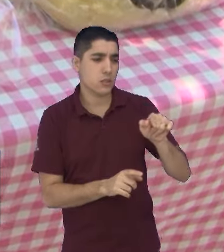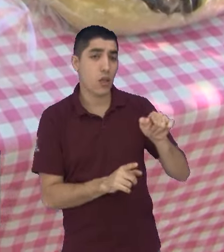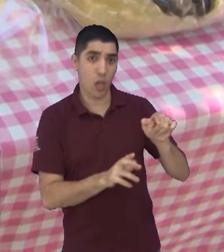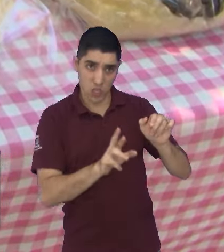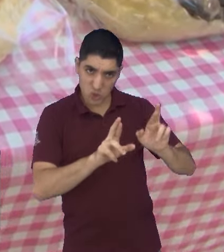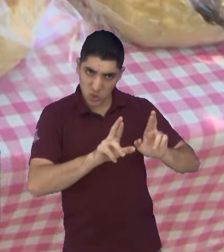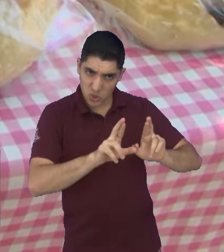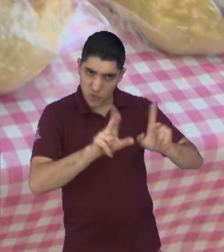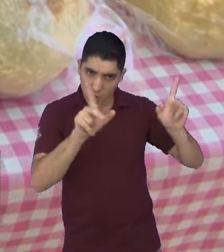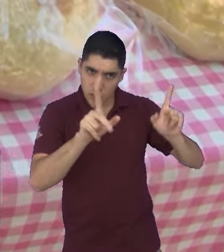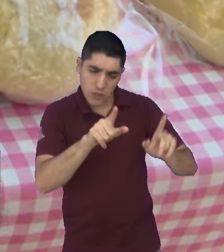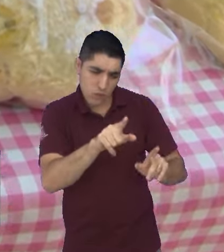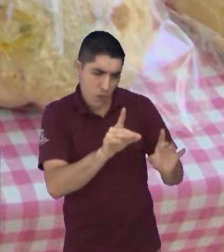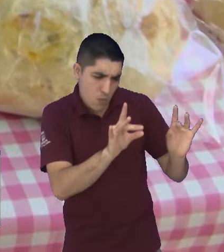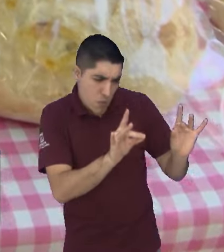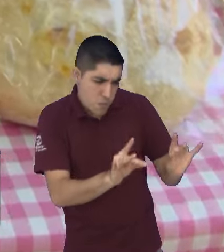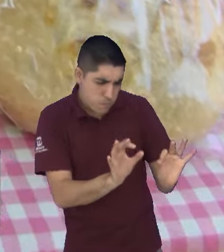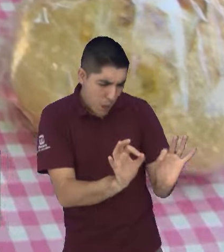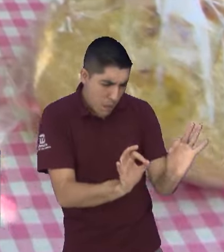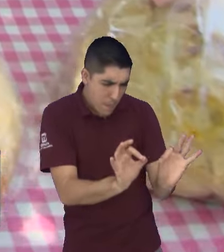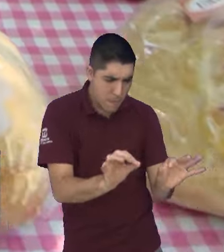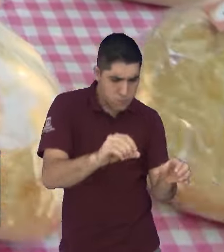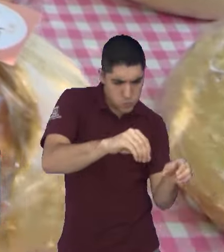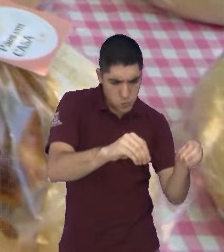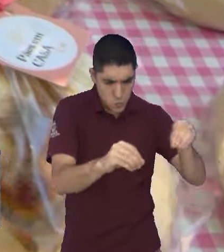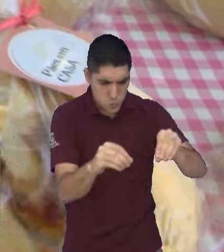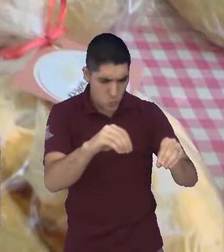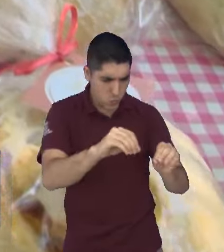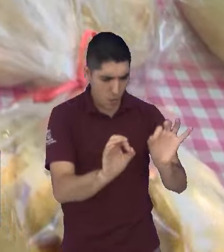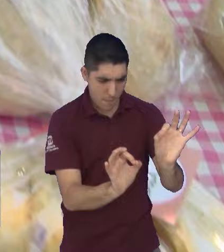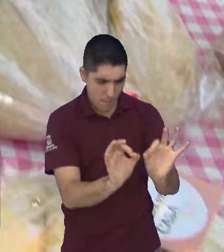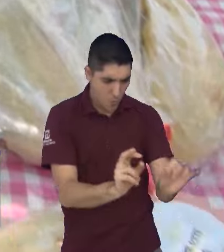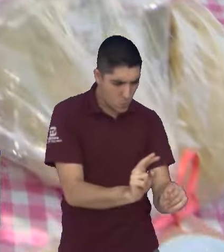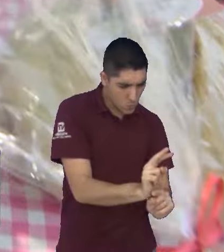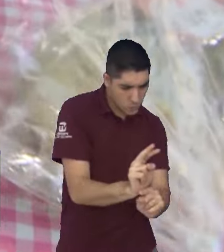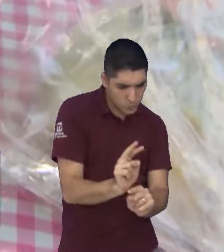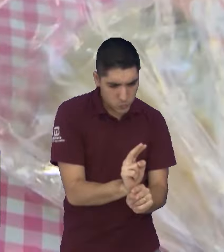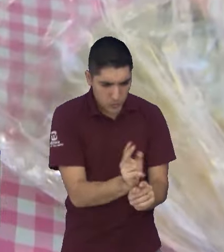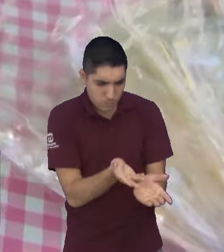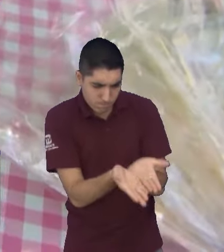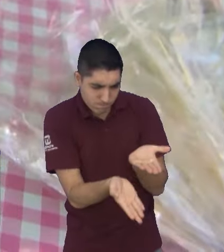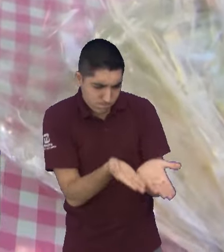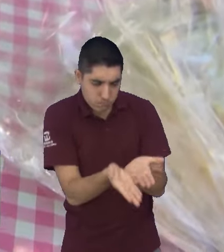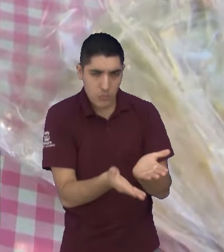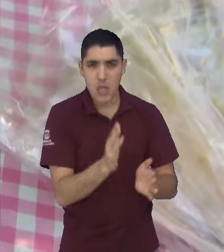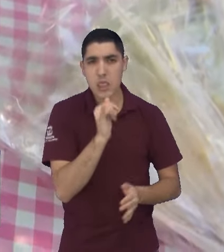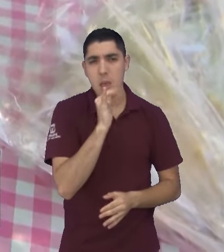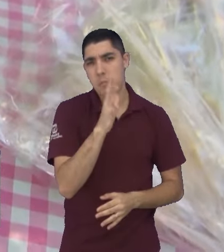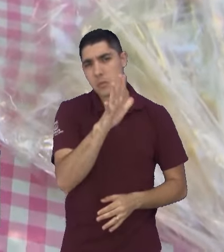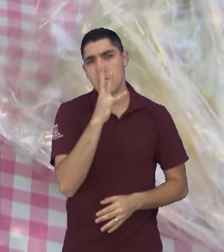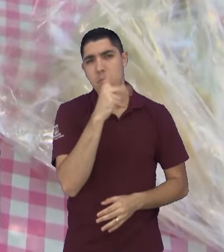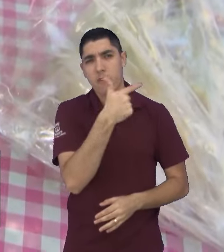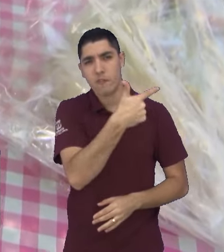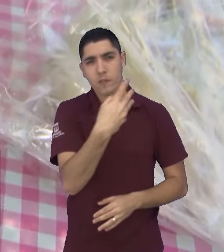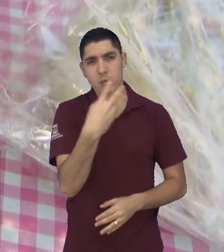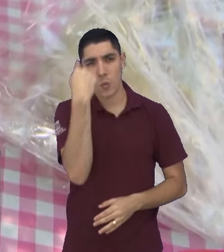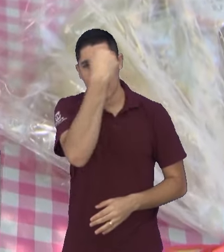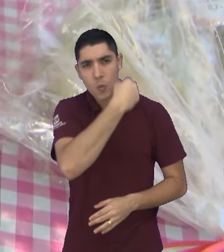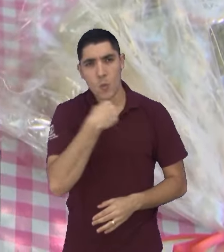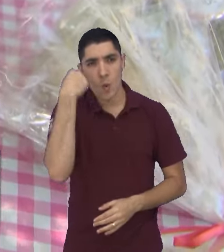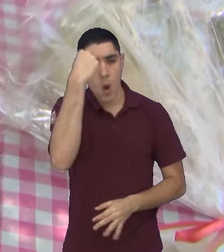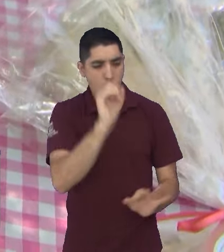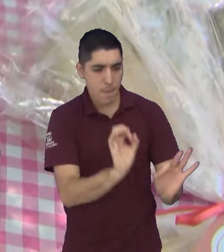a diferença depois para o seu produto final, né? A parte de conservação mesmo, que é em torno de 24 horas. É, então, a